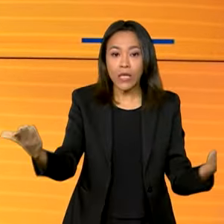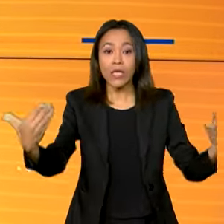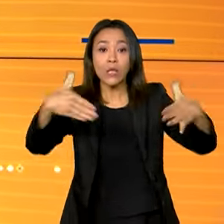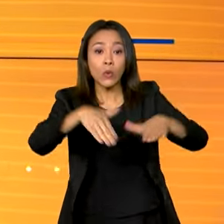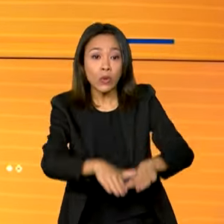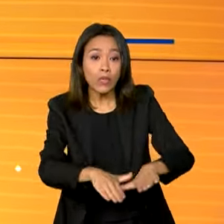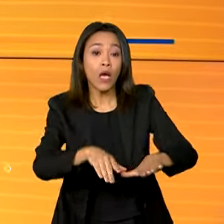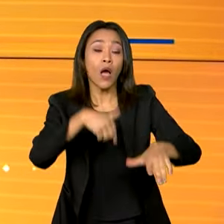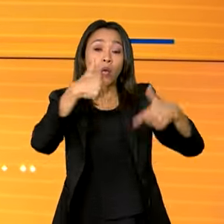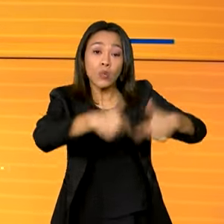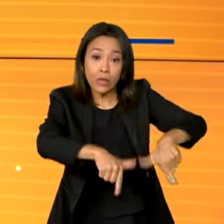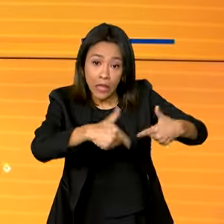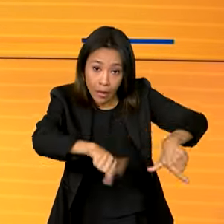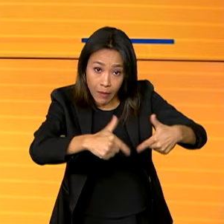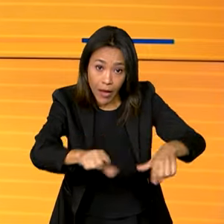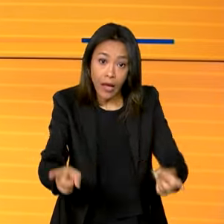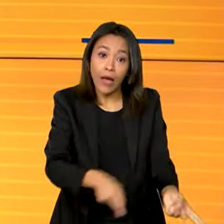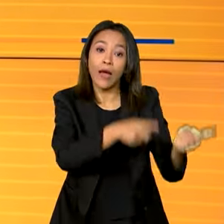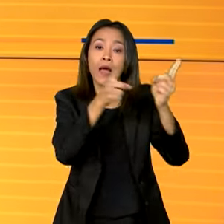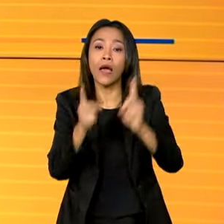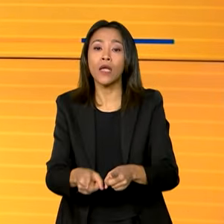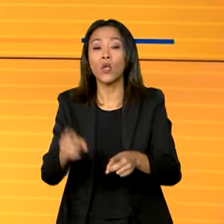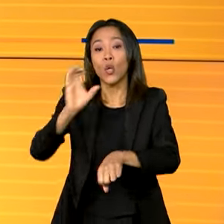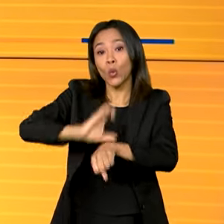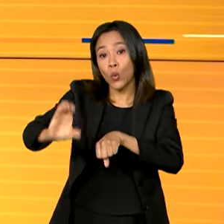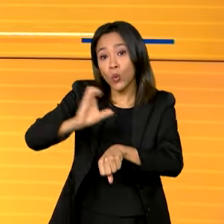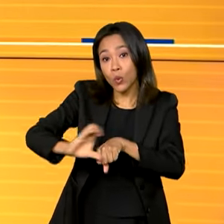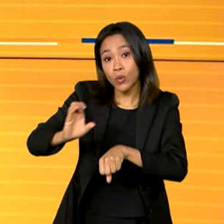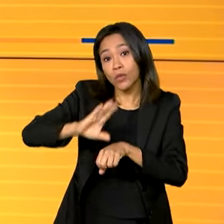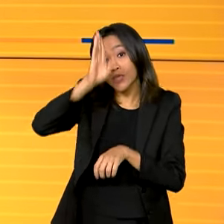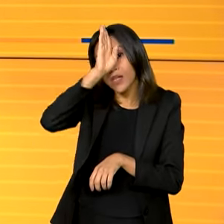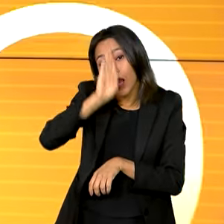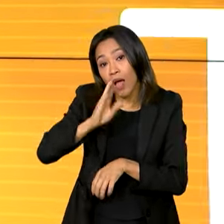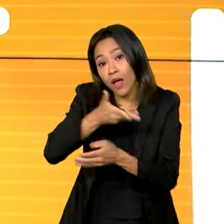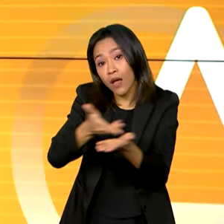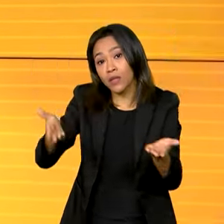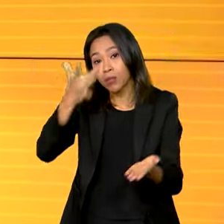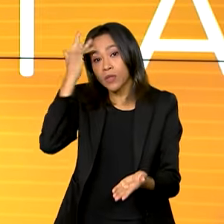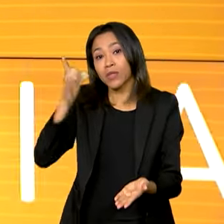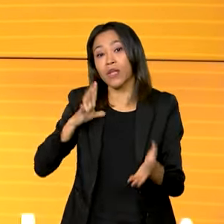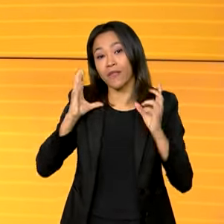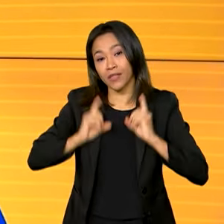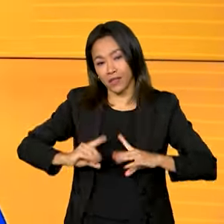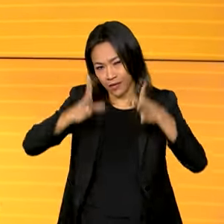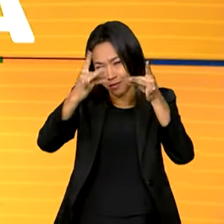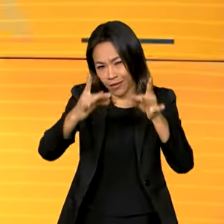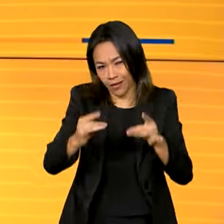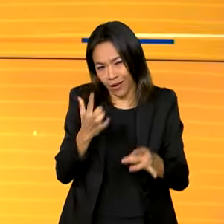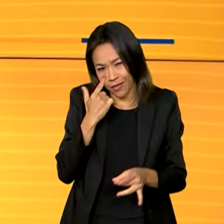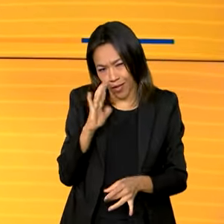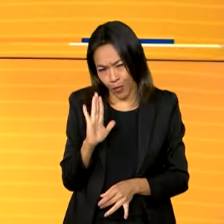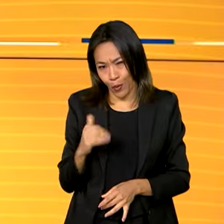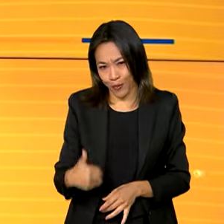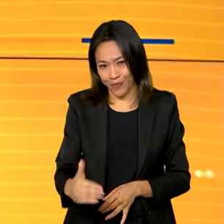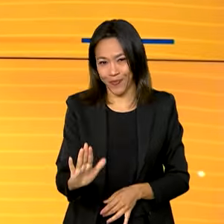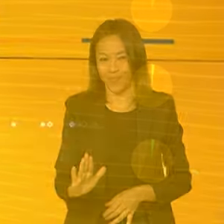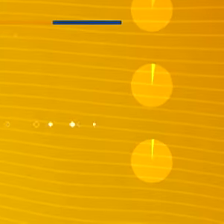no mercado de trabalho, cursos de graça para pessoas com deficiência. Os detalhes você confere já já.